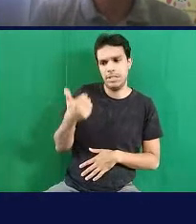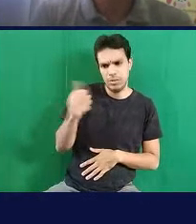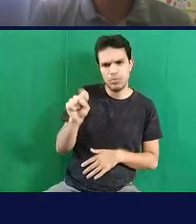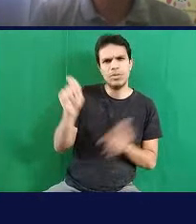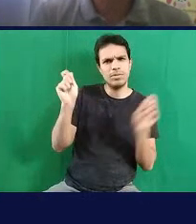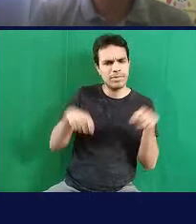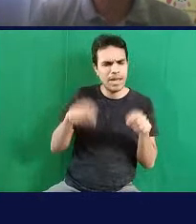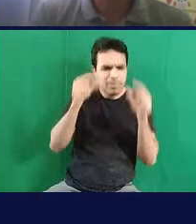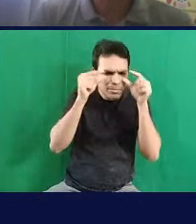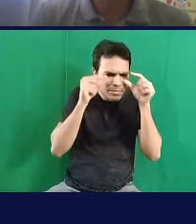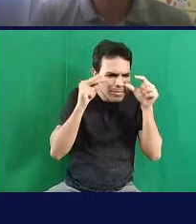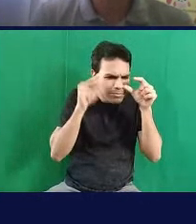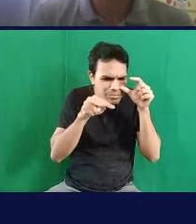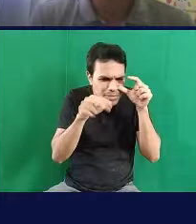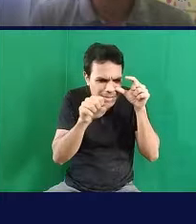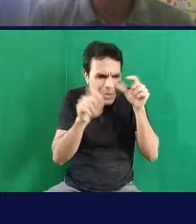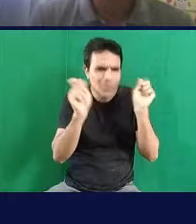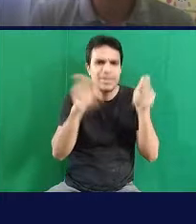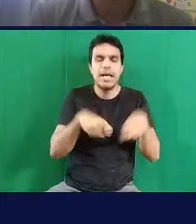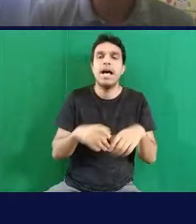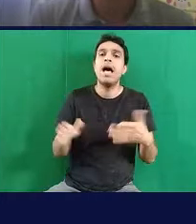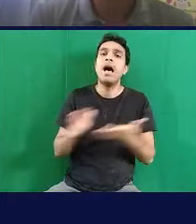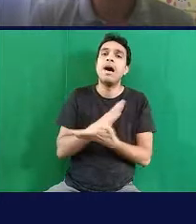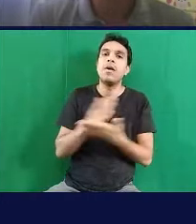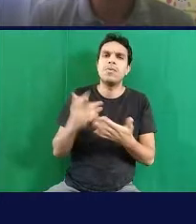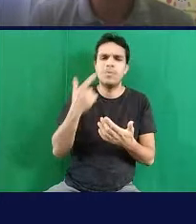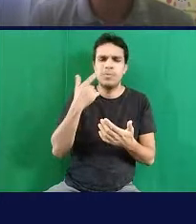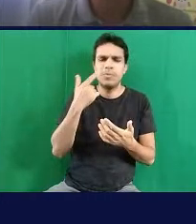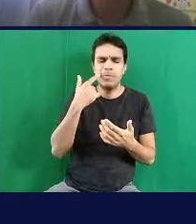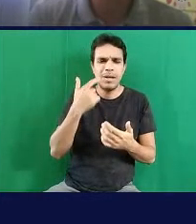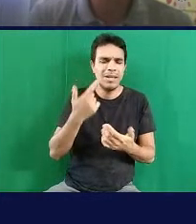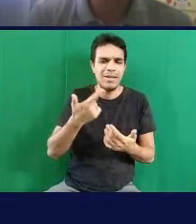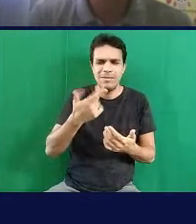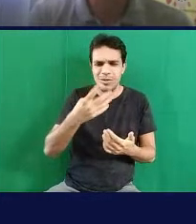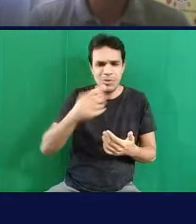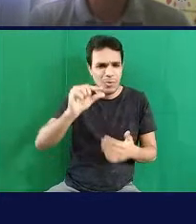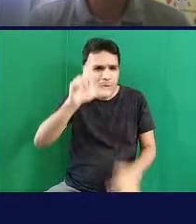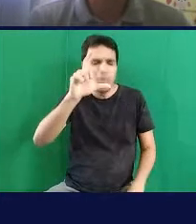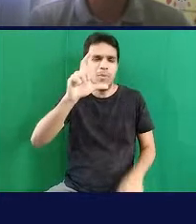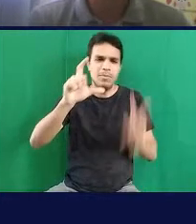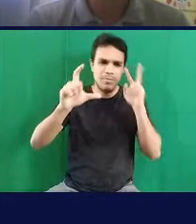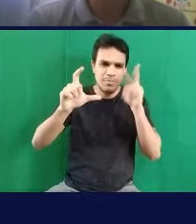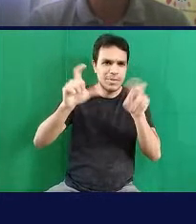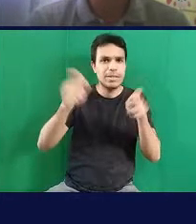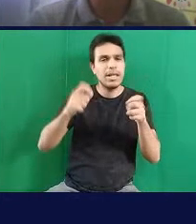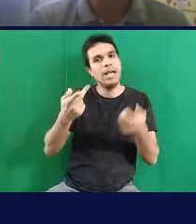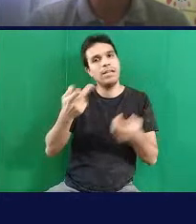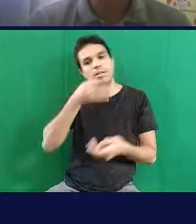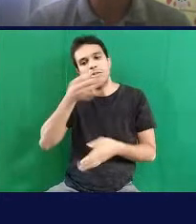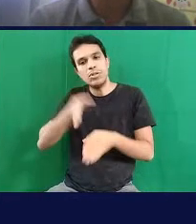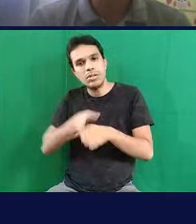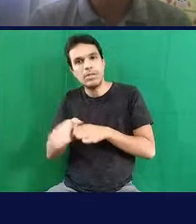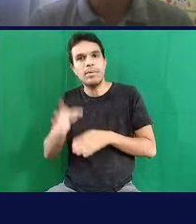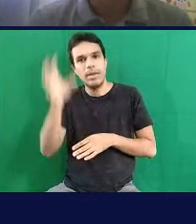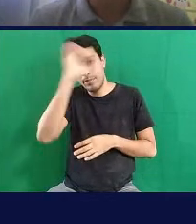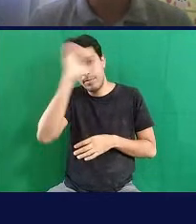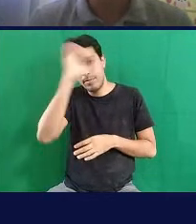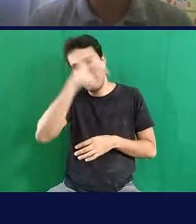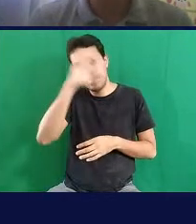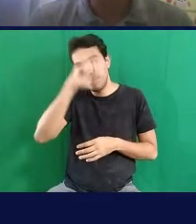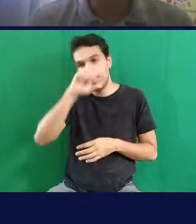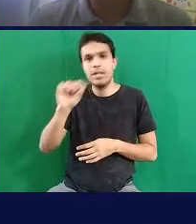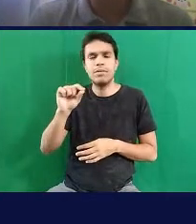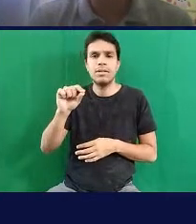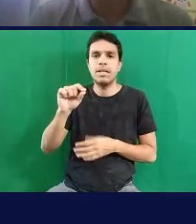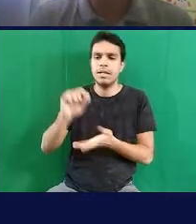Tem alunos que já disseram que preferem uma fonte maior do que 24, aí nesse caso a gente recomenda que ele aprenda Braille, porque não